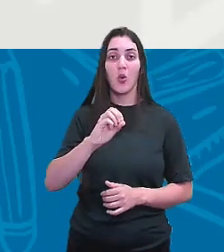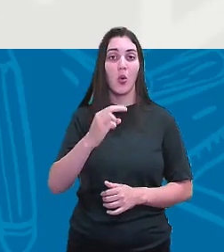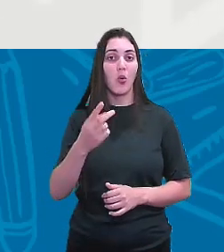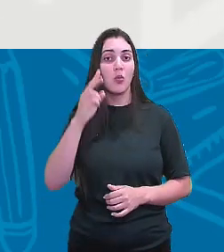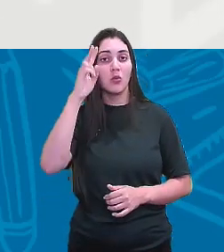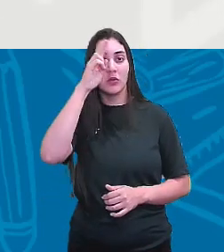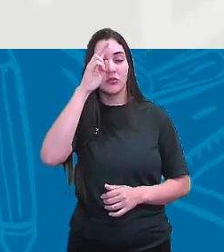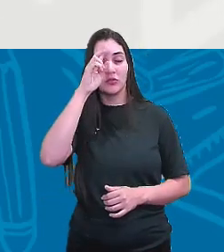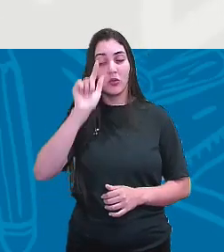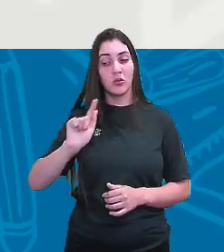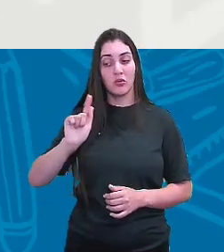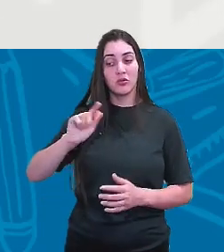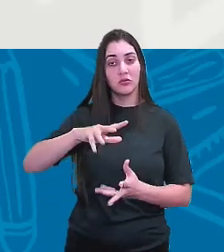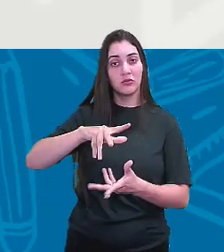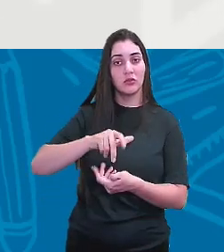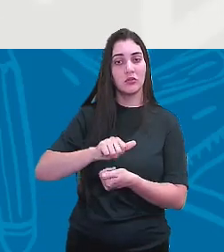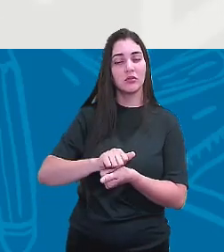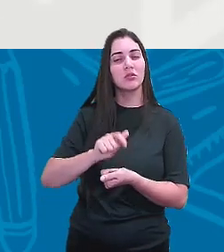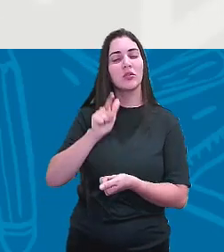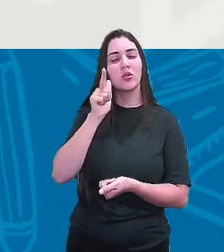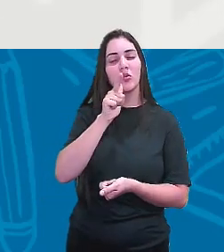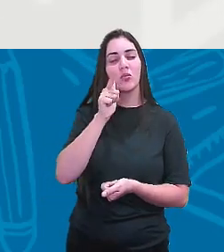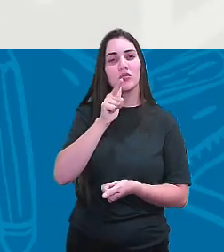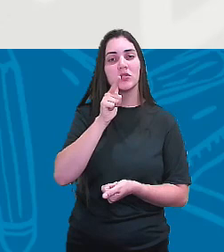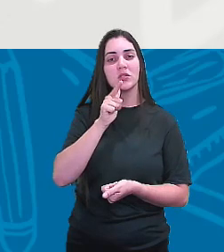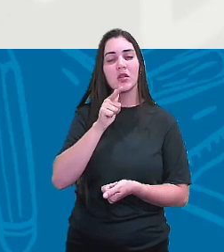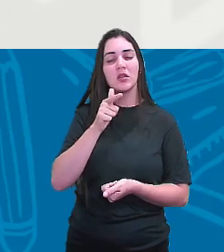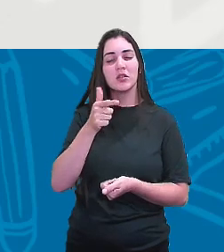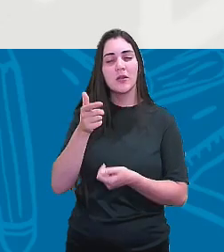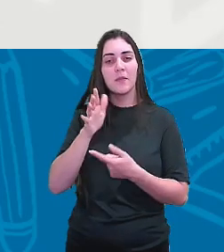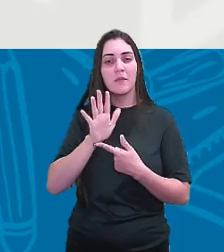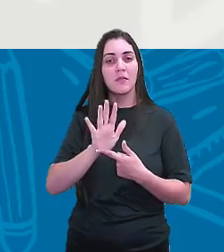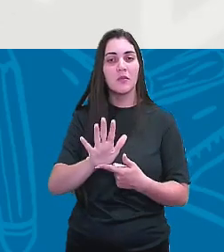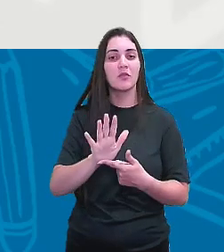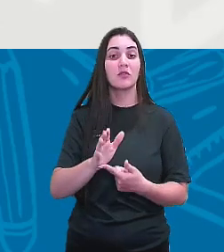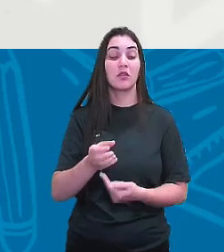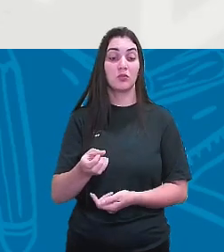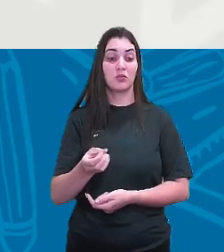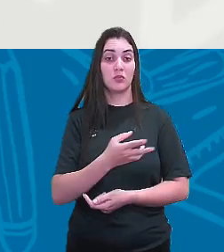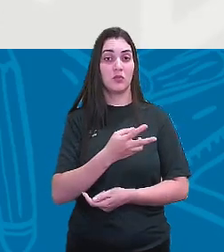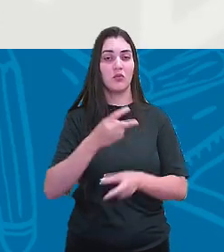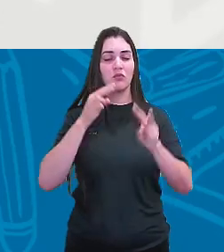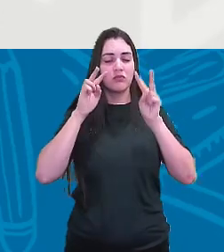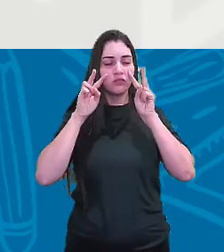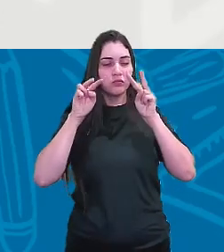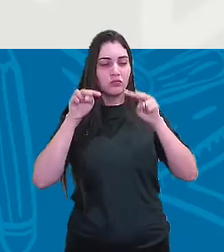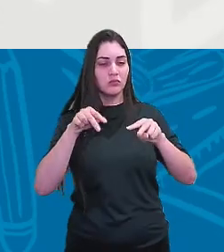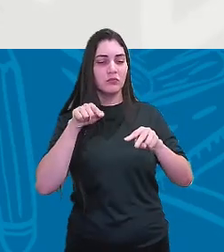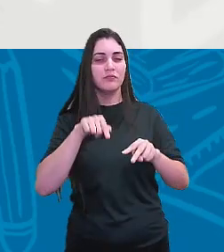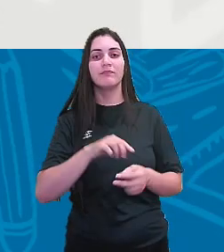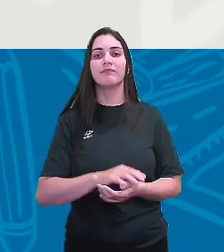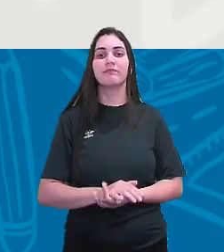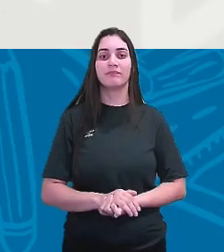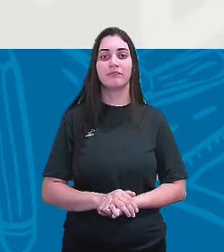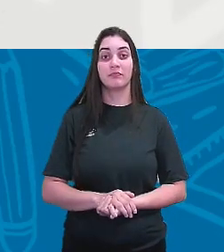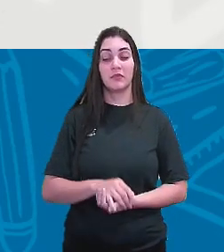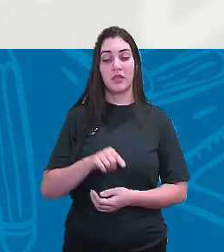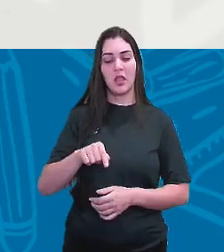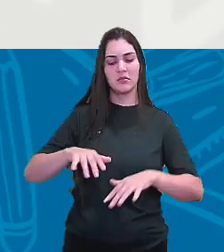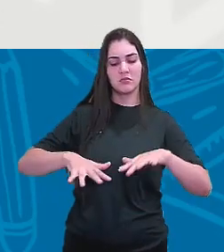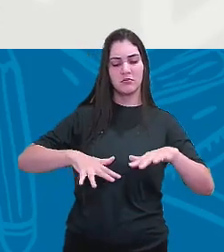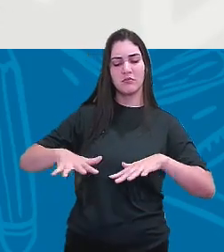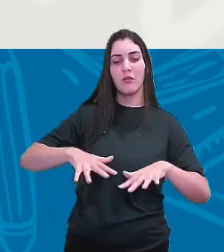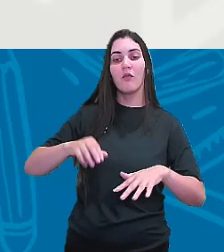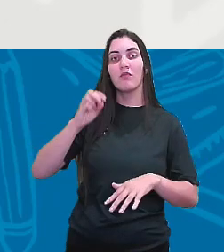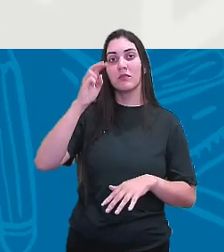recente, ela consegue trazer um novo olhar para esse movimento